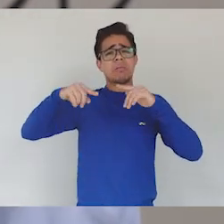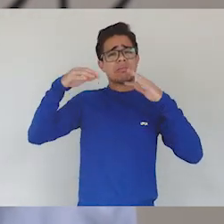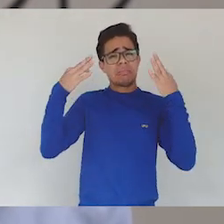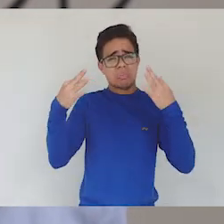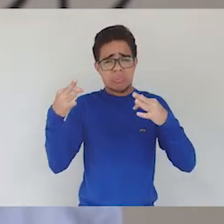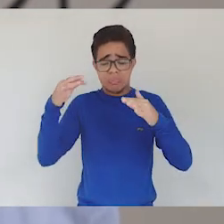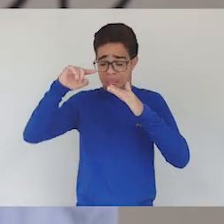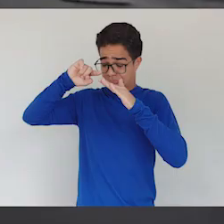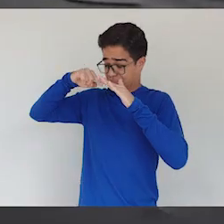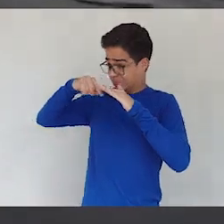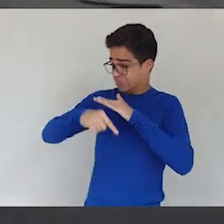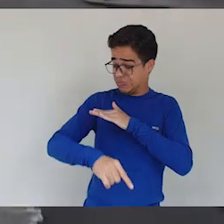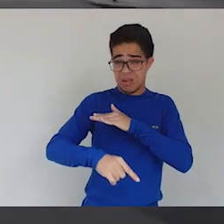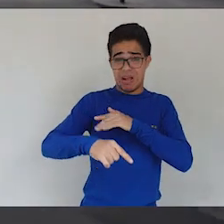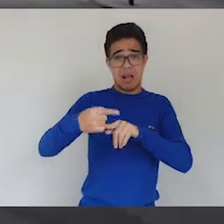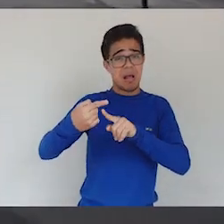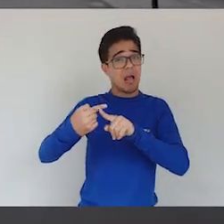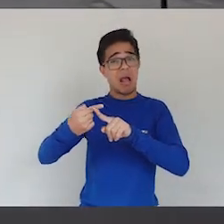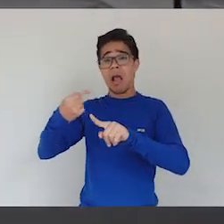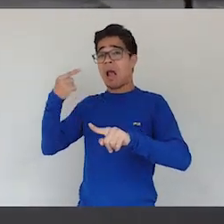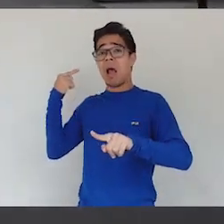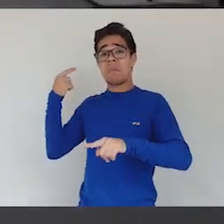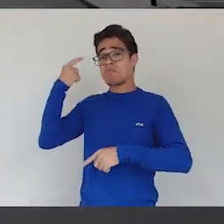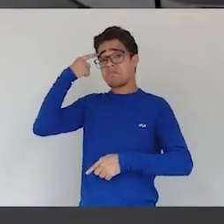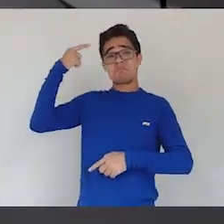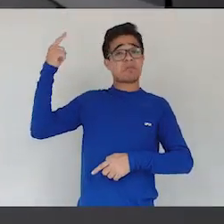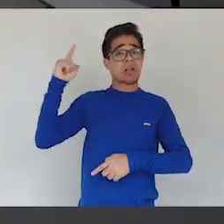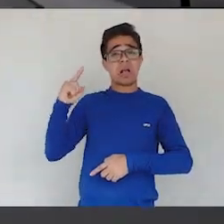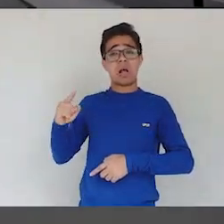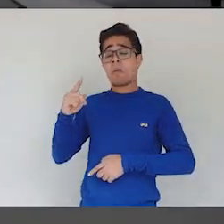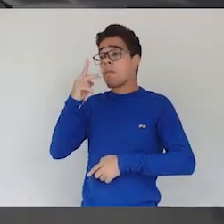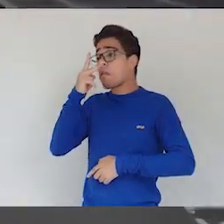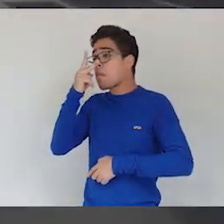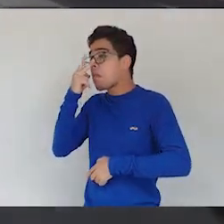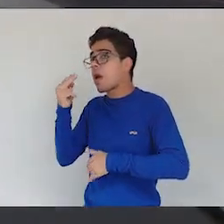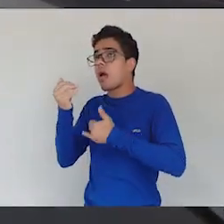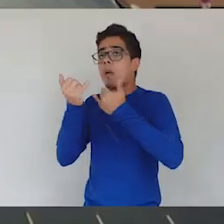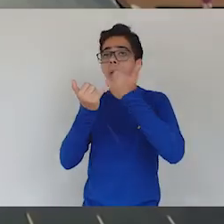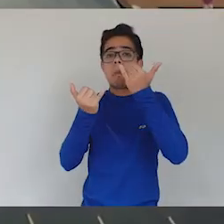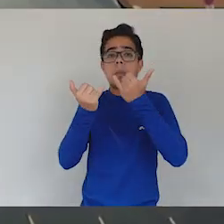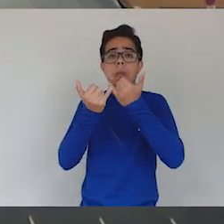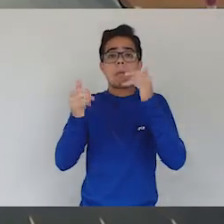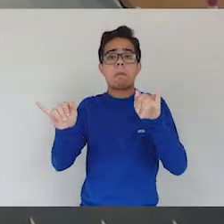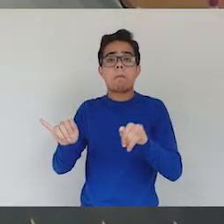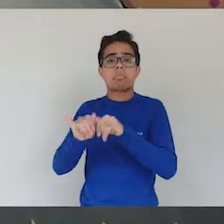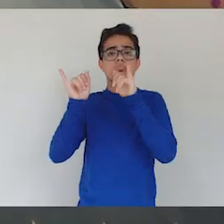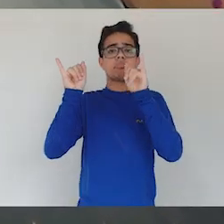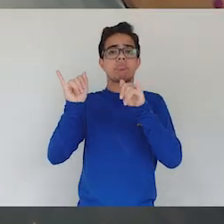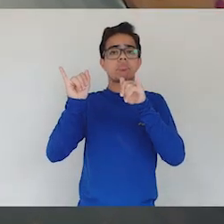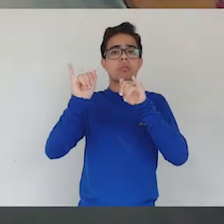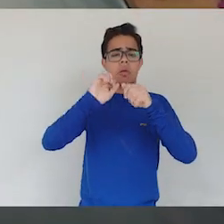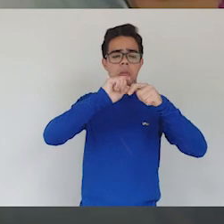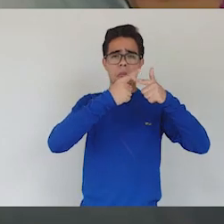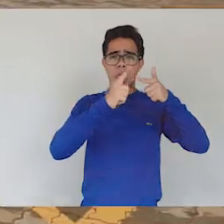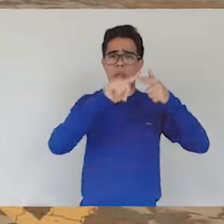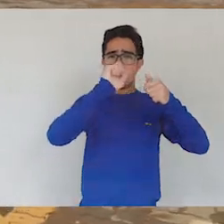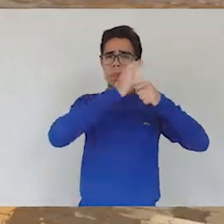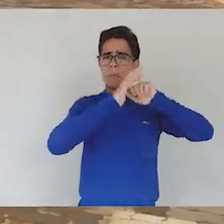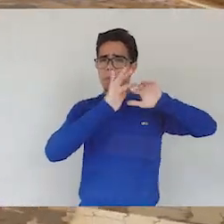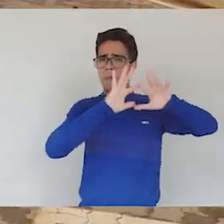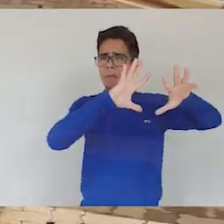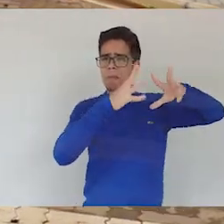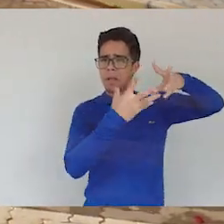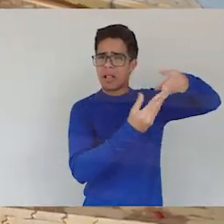doídos. O que antes sequer se imaginava se mostrou quase por não. Superar uma pandemia é